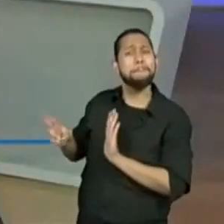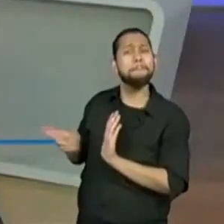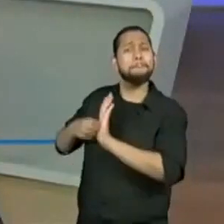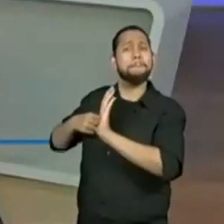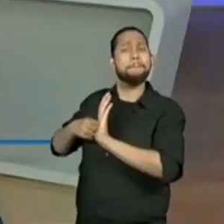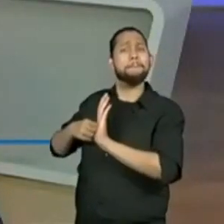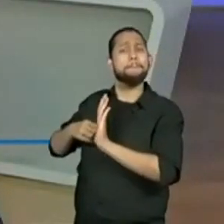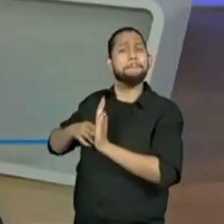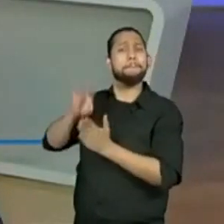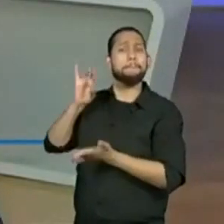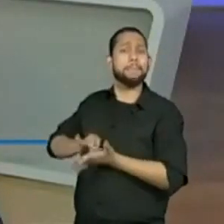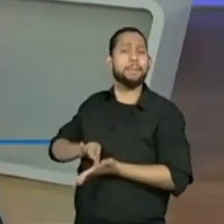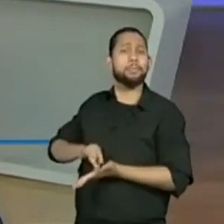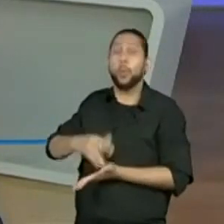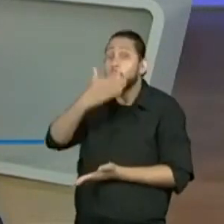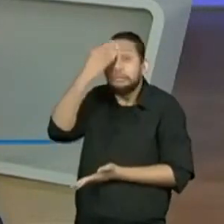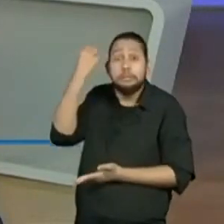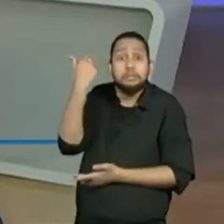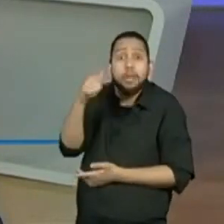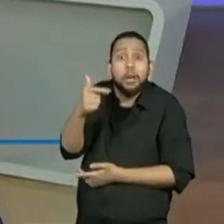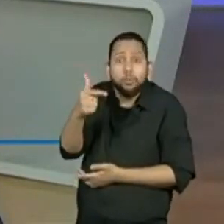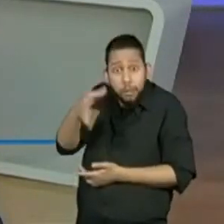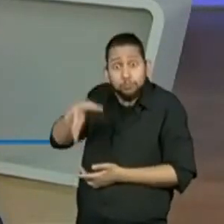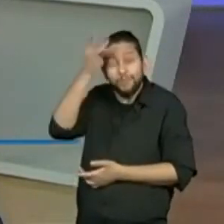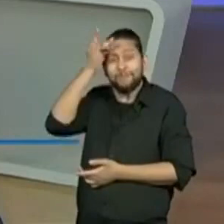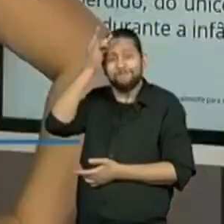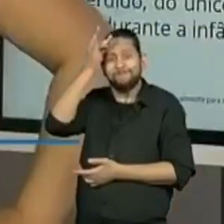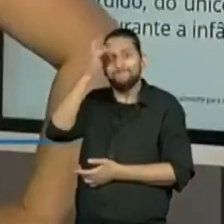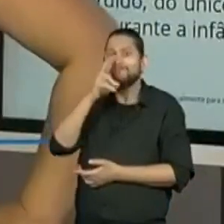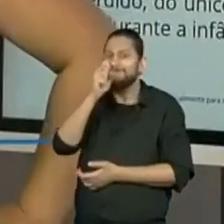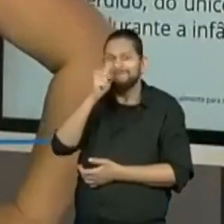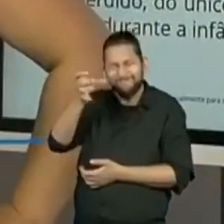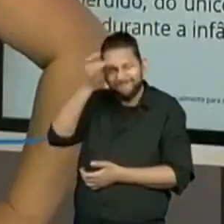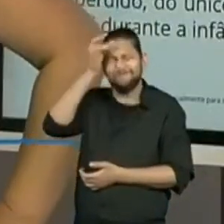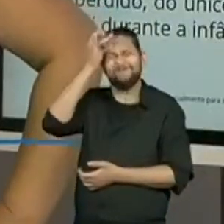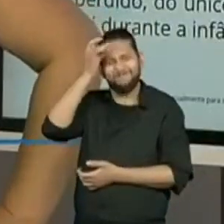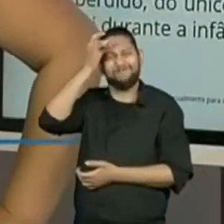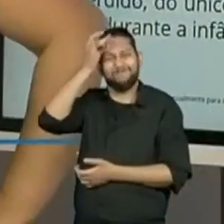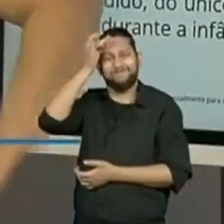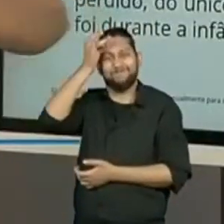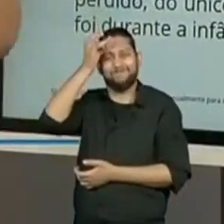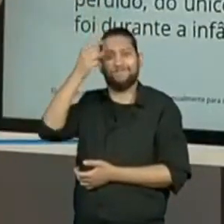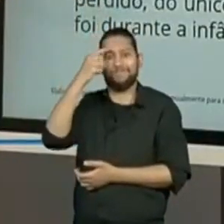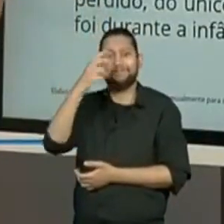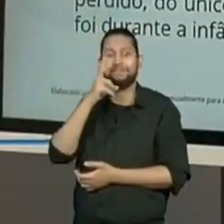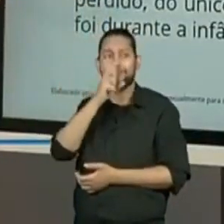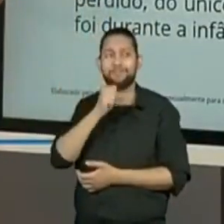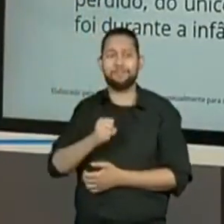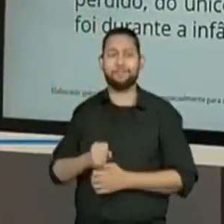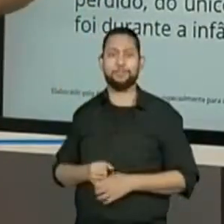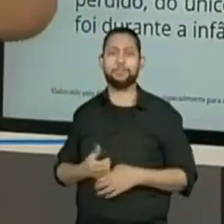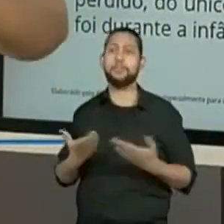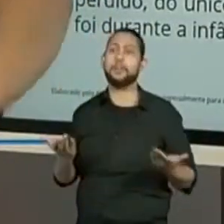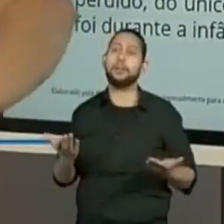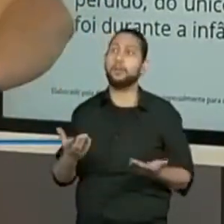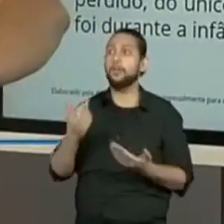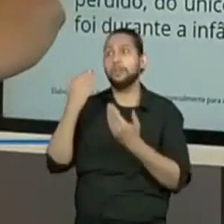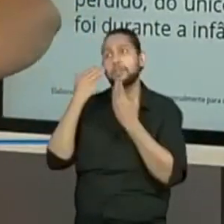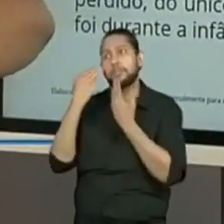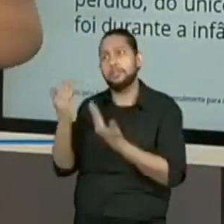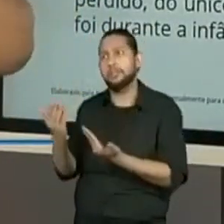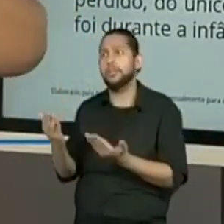Momentos inesquecíveis. E a minha galerinha do quinto, tá completando? Tá fazendo? Olha, eu tenho que agradecer e